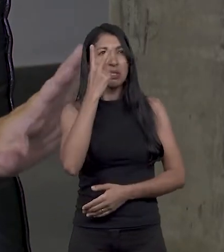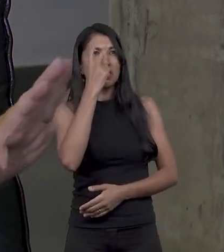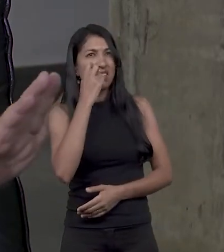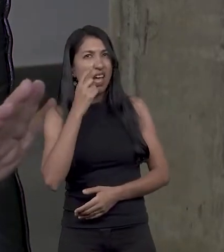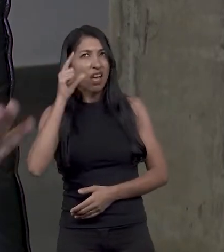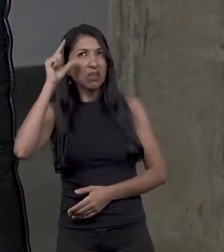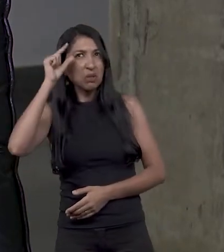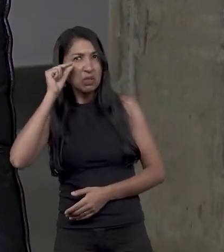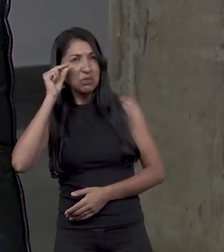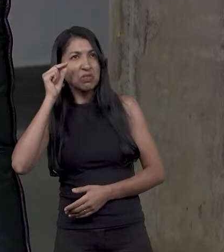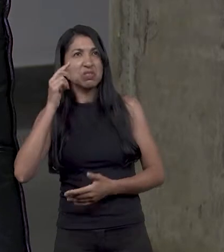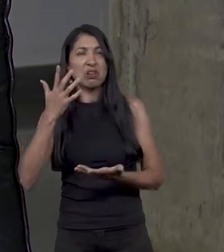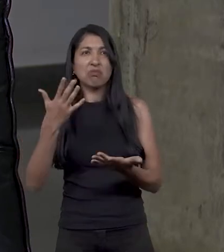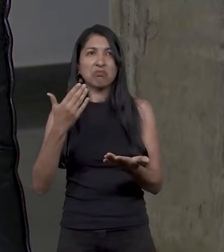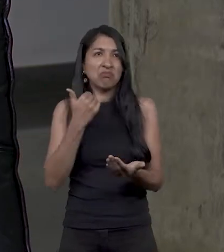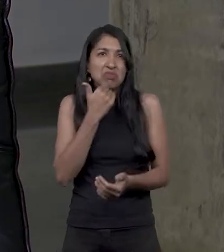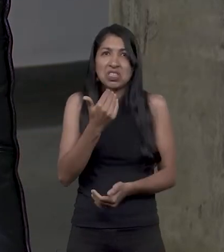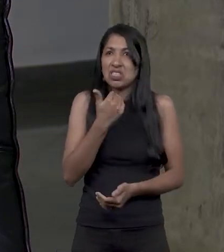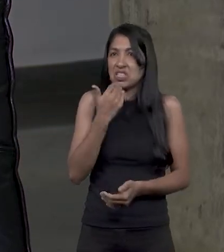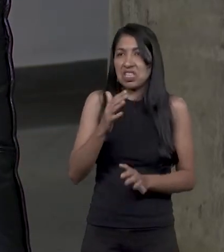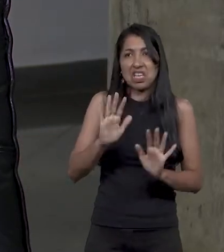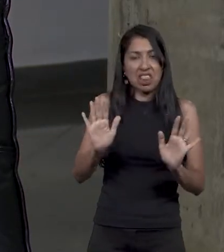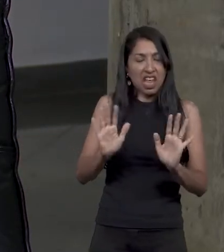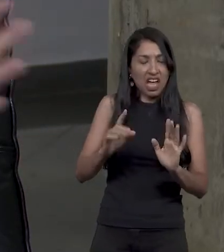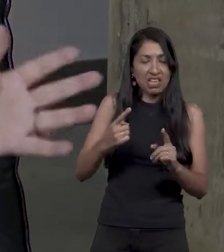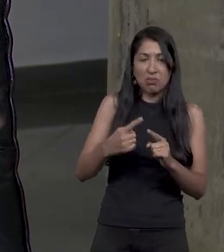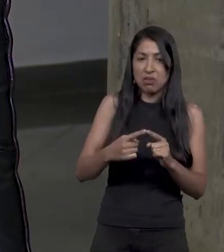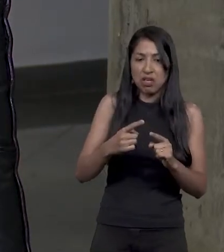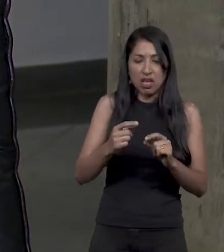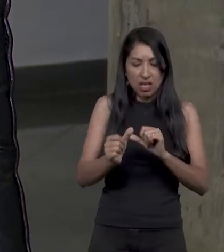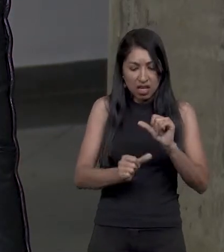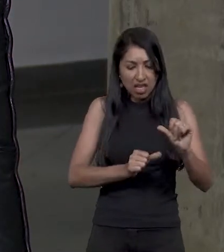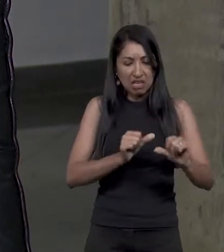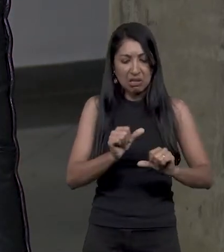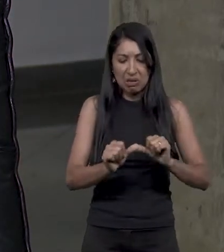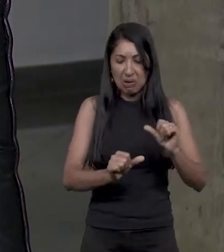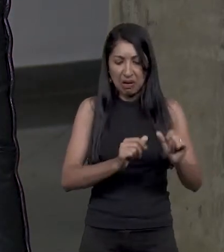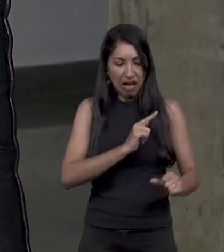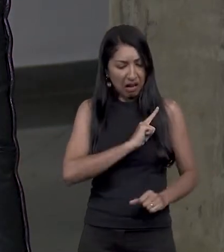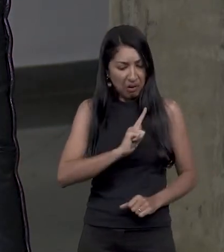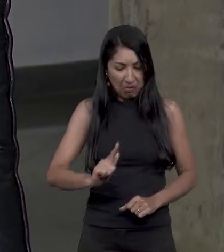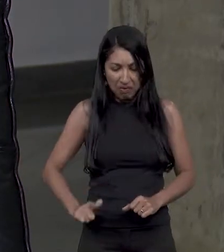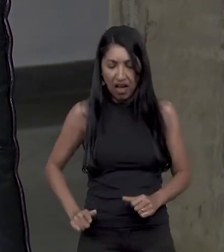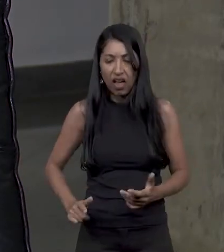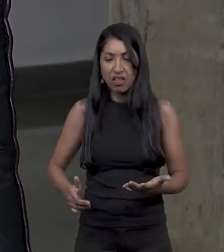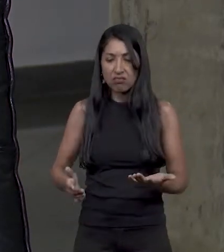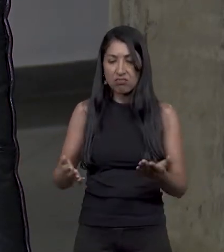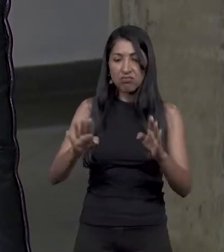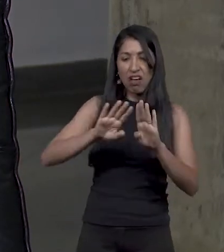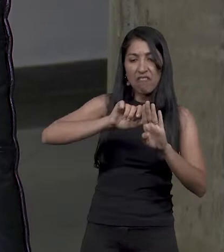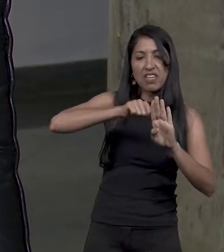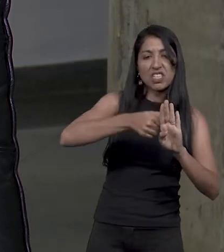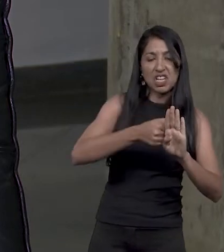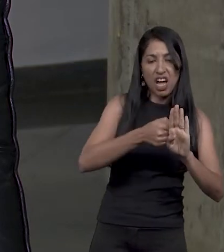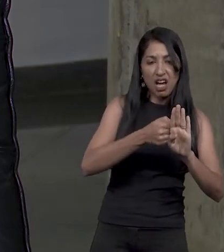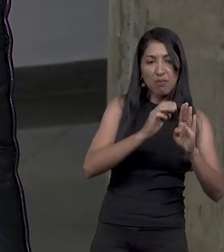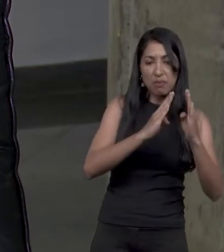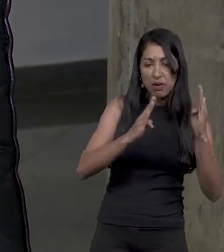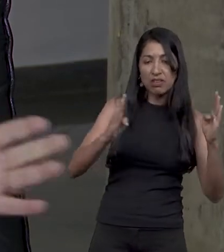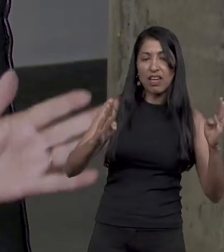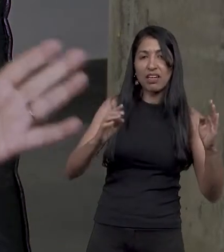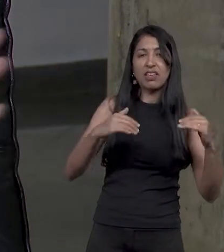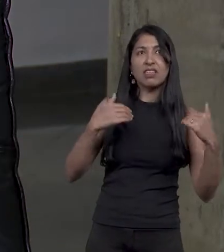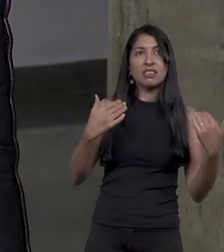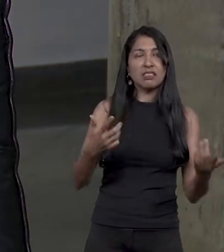ia dar em nada. Logo que mudasse governos, a biblioteca poderia ser fechada. Então, eu criei,